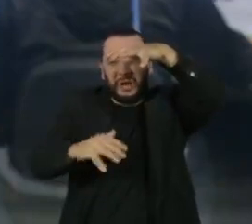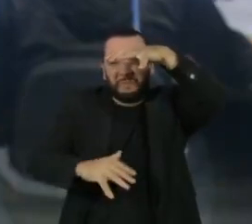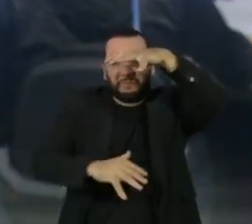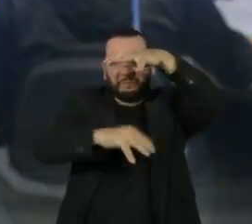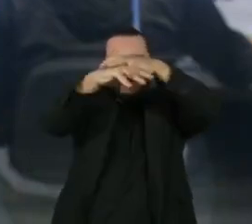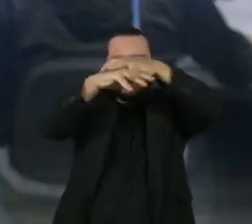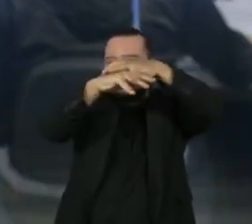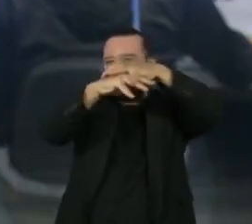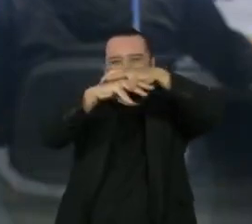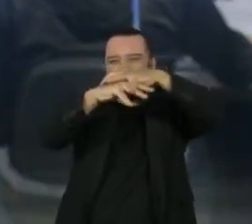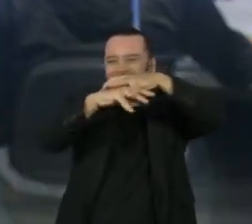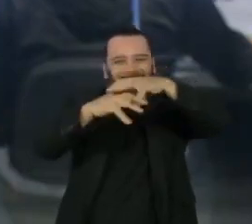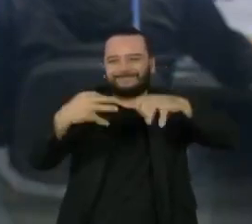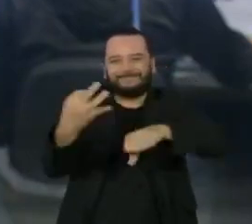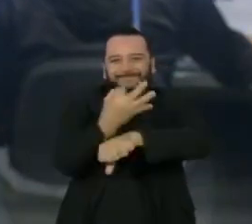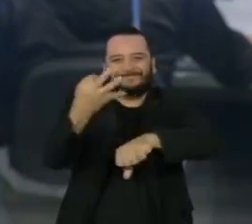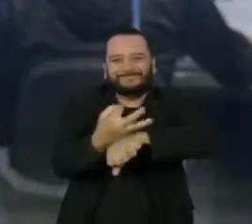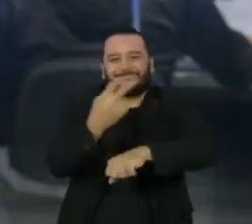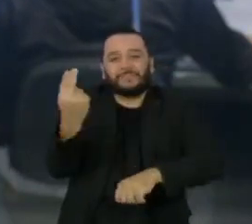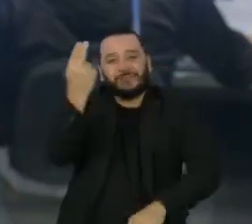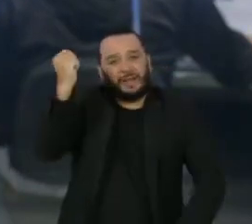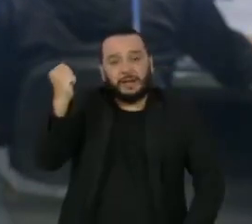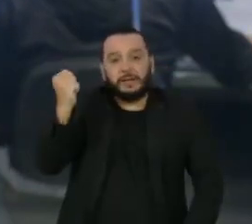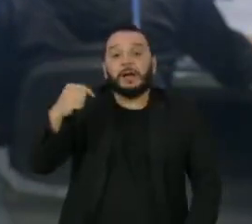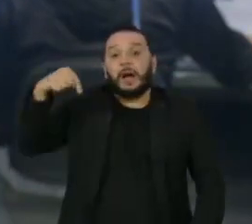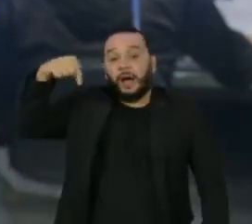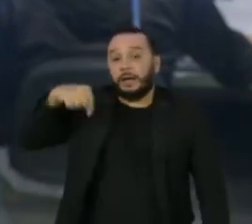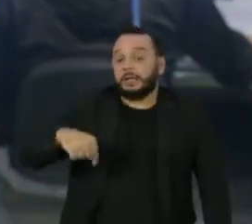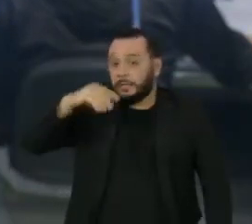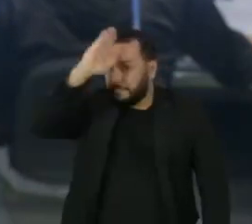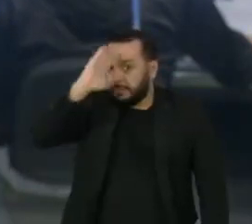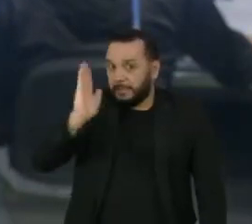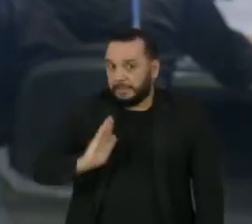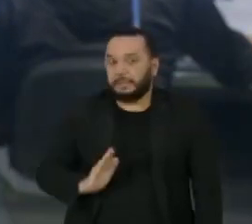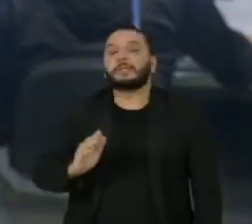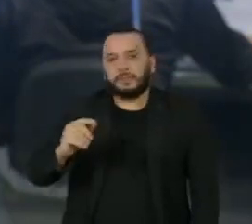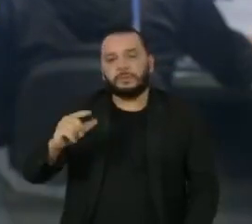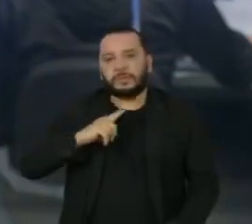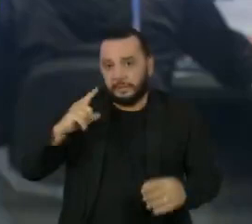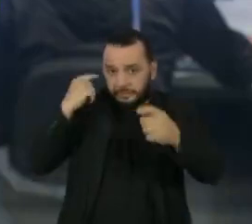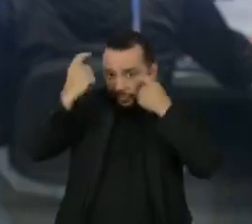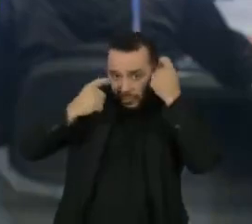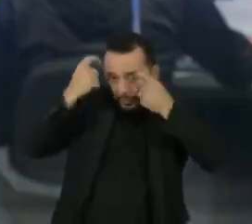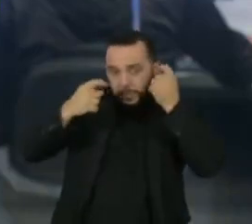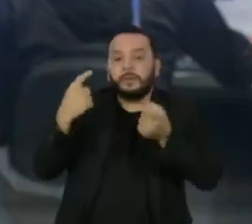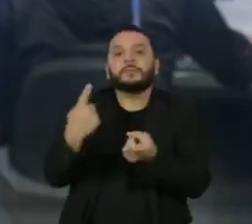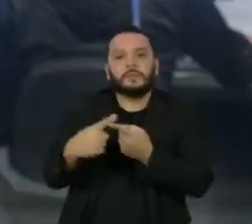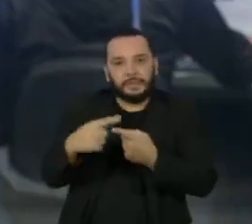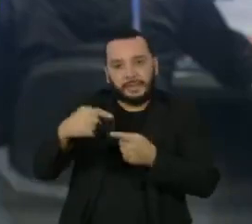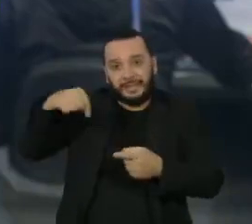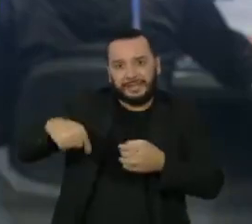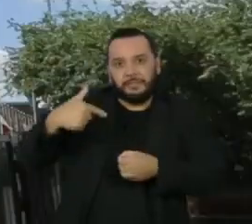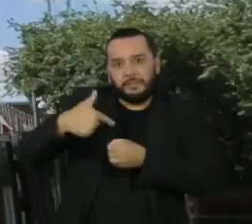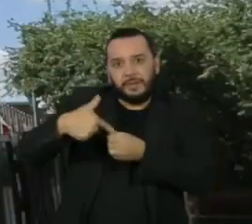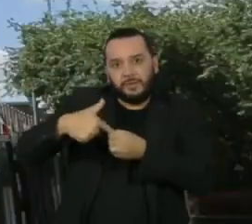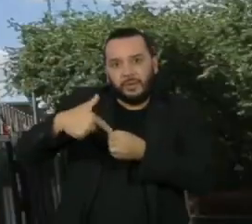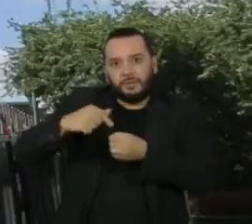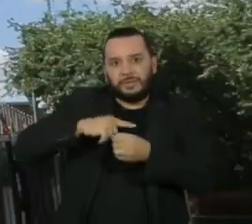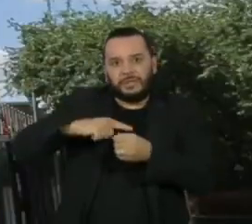mais preocupam, por conta do pré-sal, é o segundo no ranking com a maior projeção de aumento na produção de petróleo.